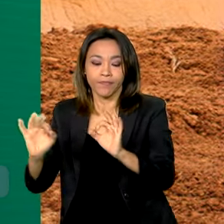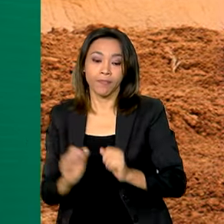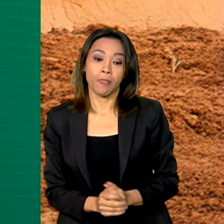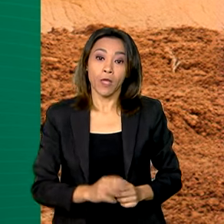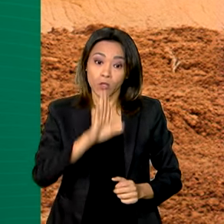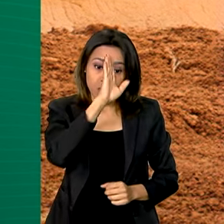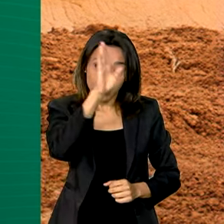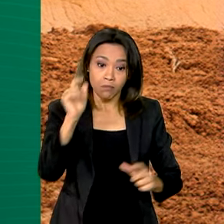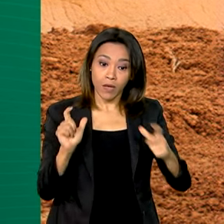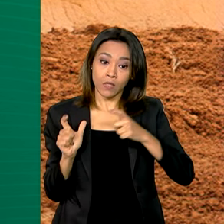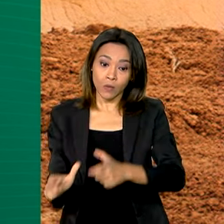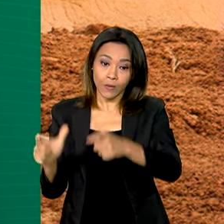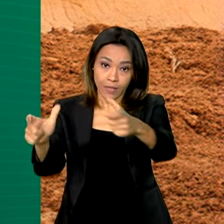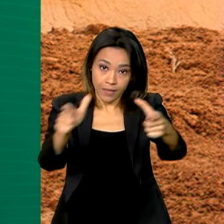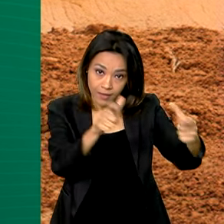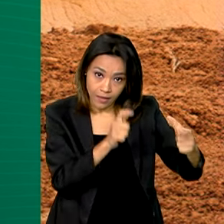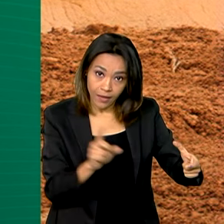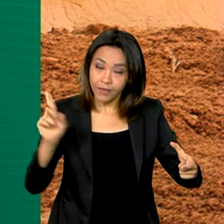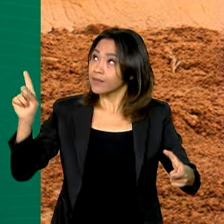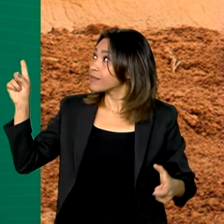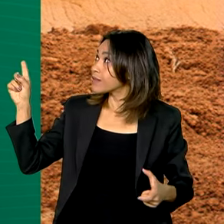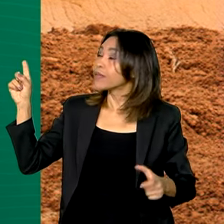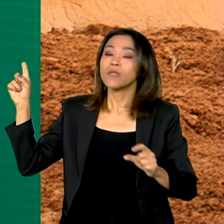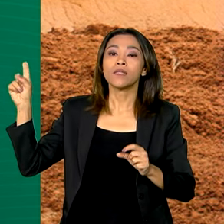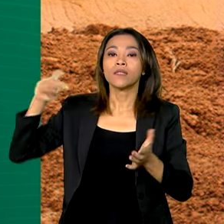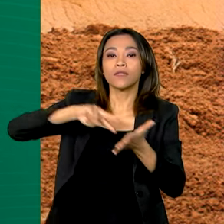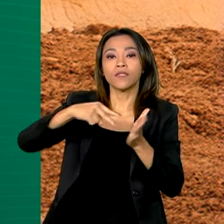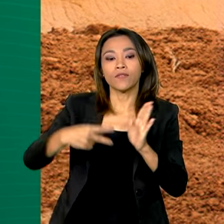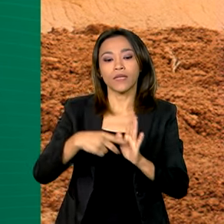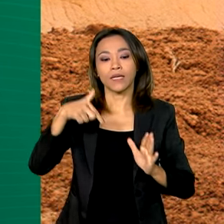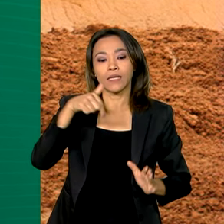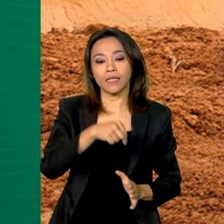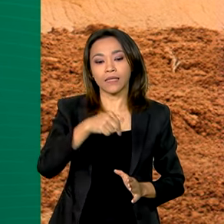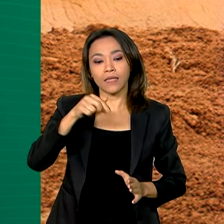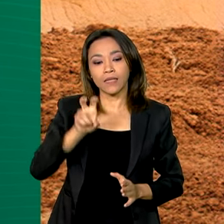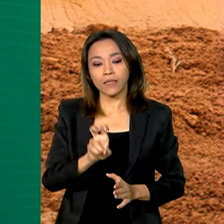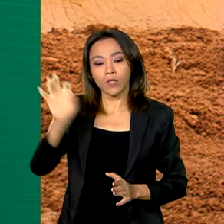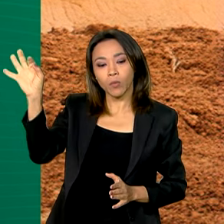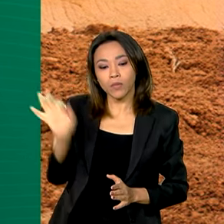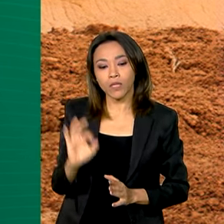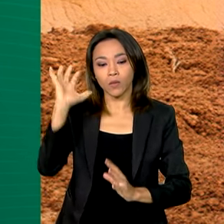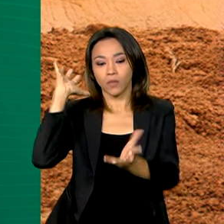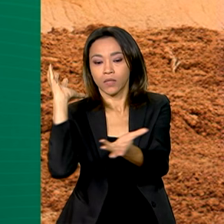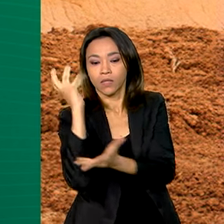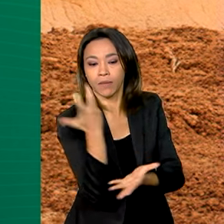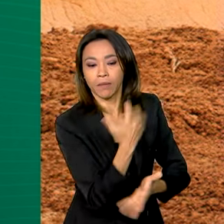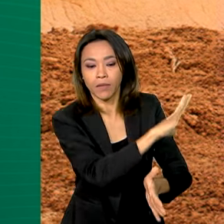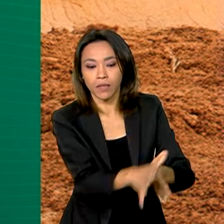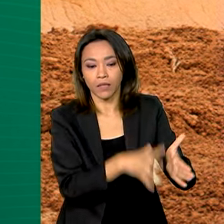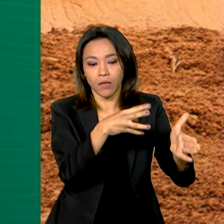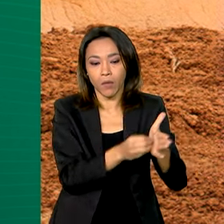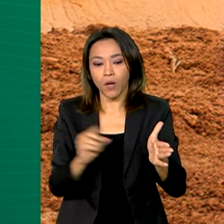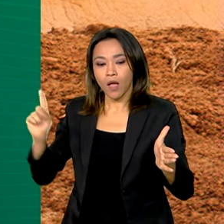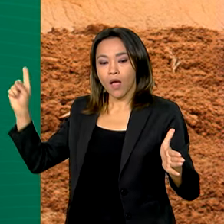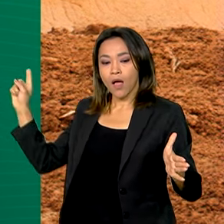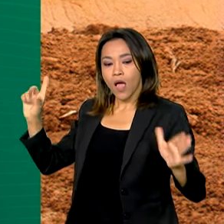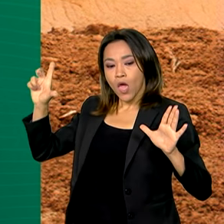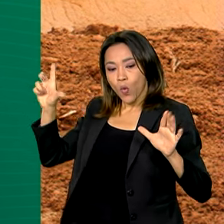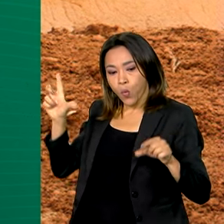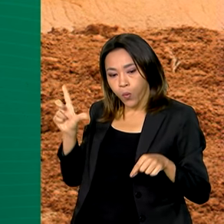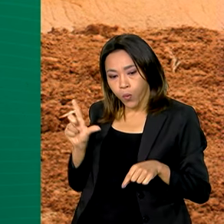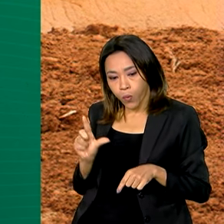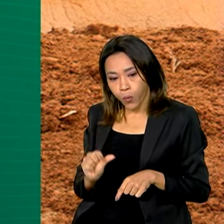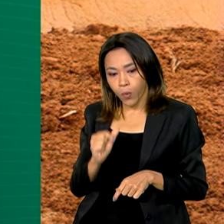prioritários, que correspondem a 75% do desmatamento da Amazônia, a queda foi de 42